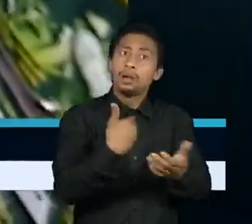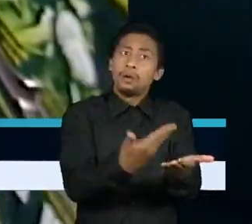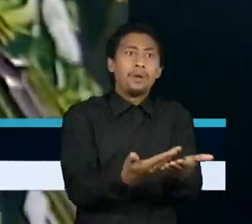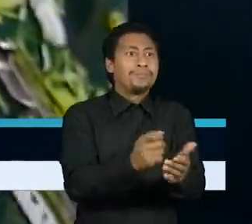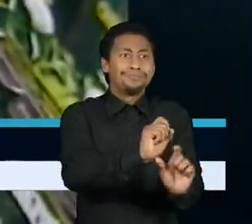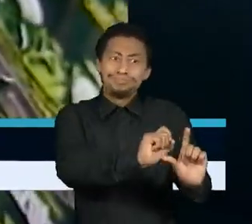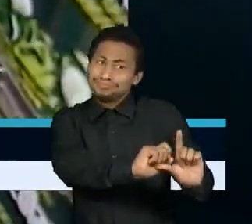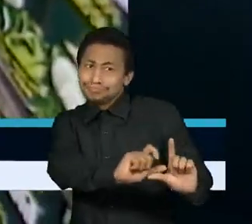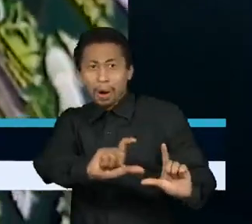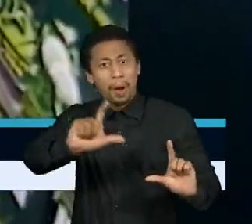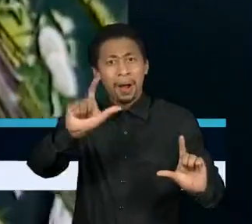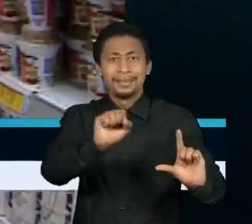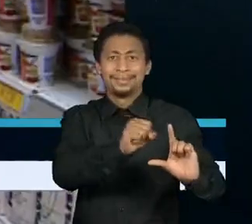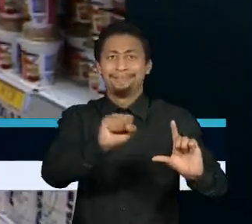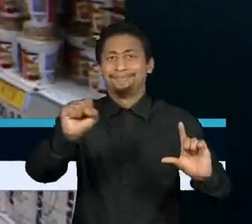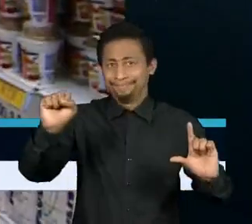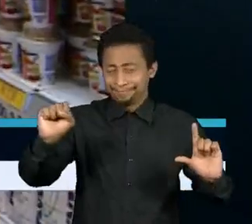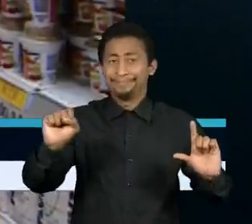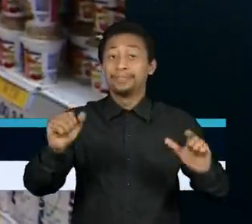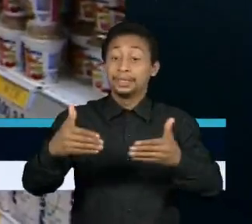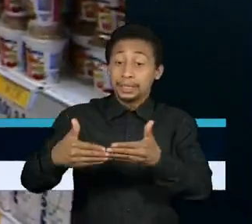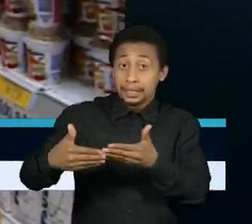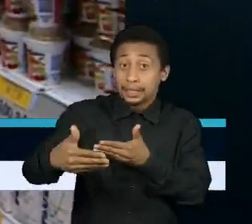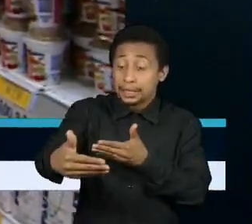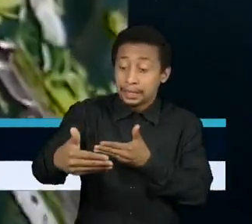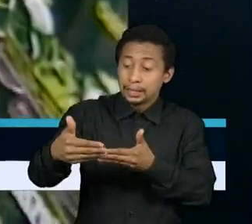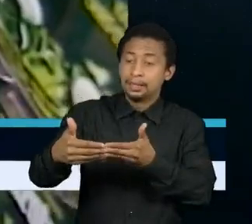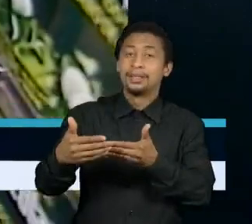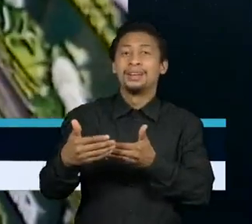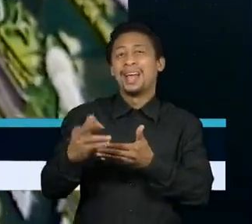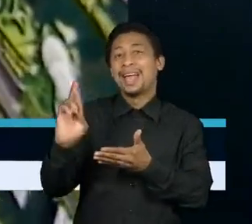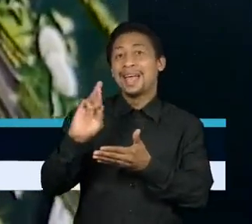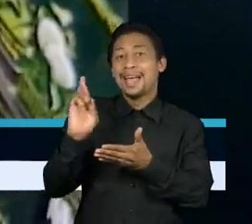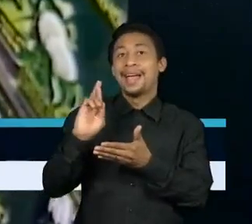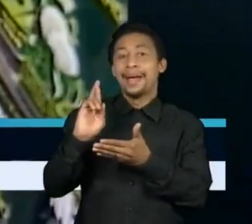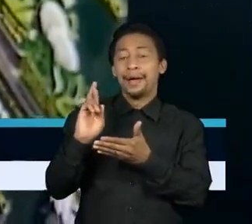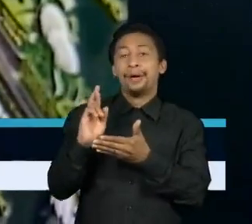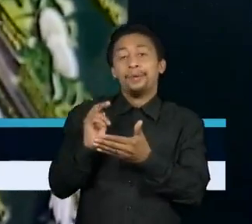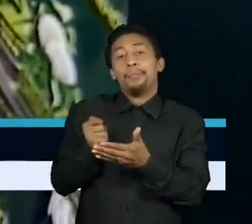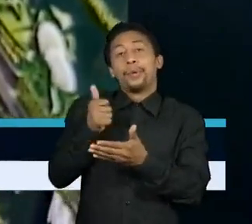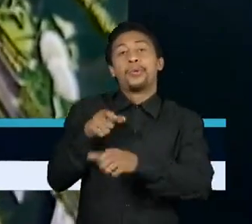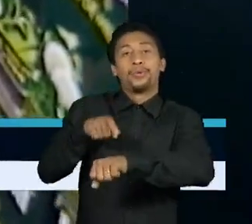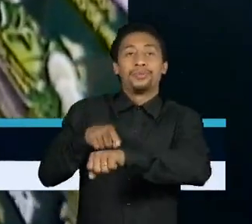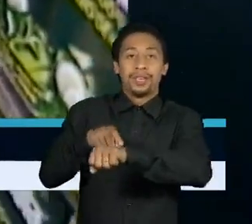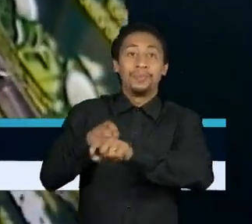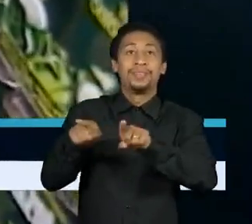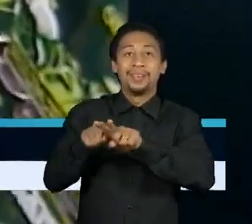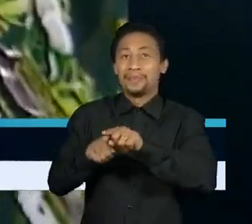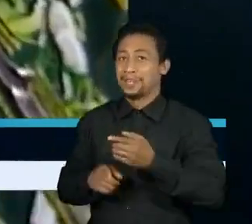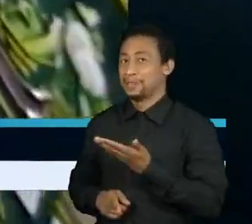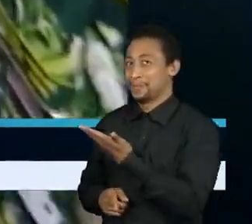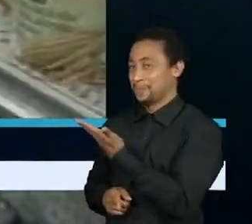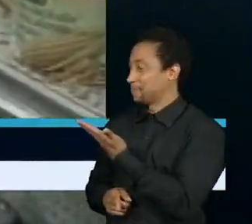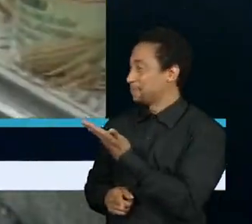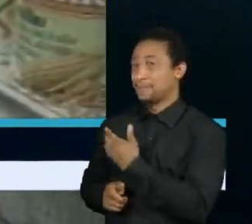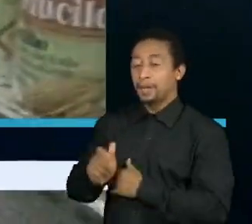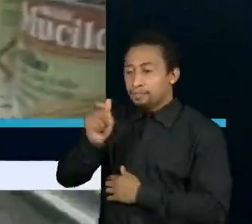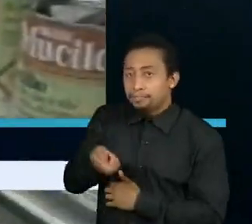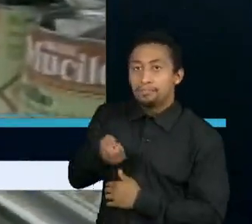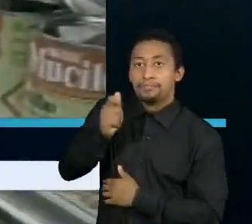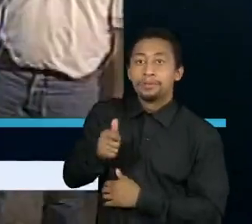Estamos muito distantes da era pré-real, do som incessante das maquininhas de remarcação de preços.